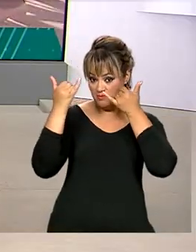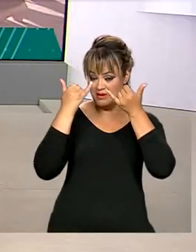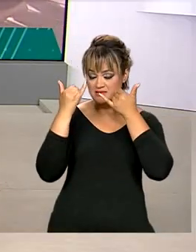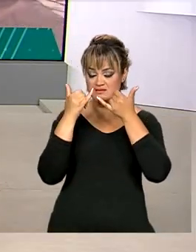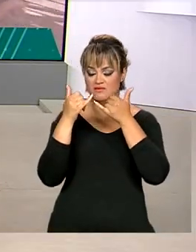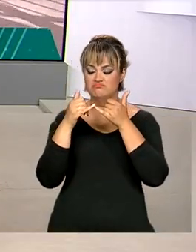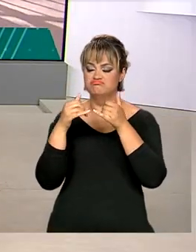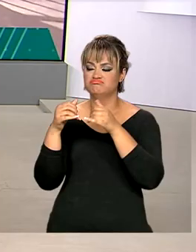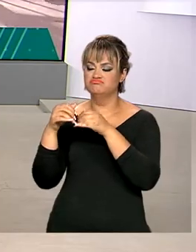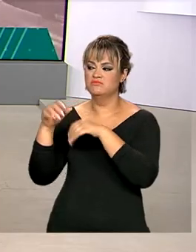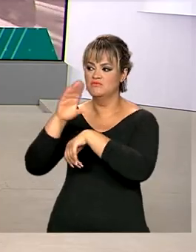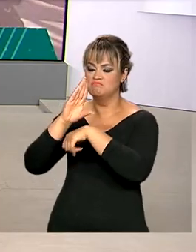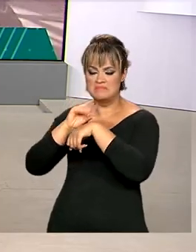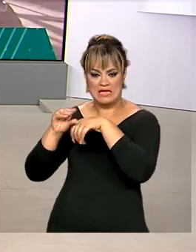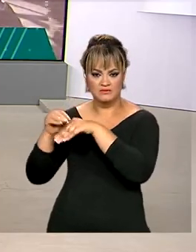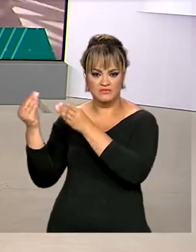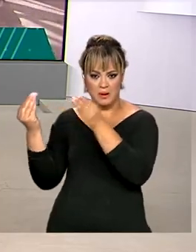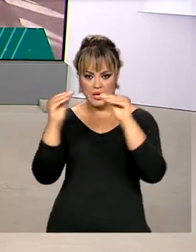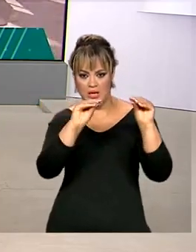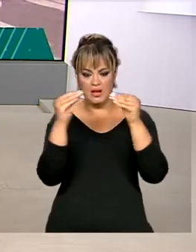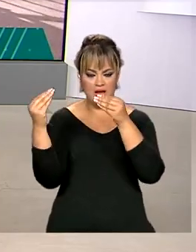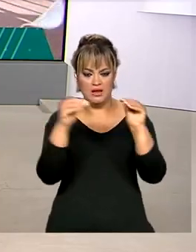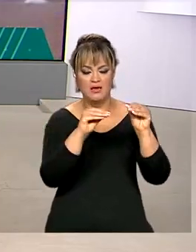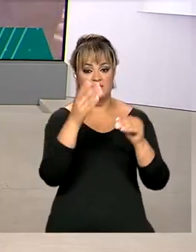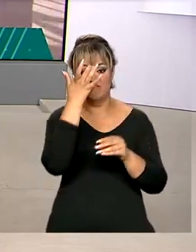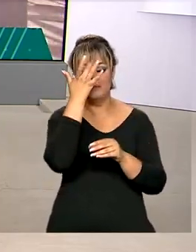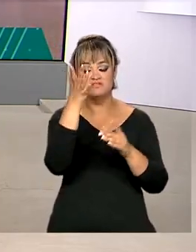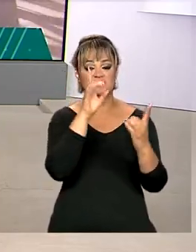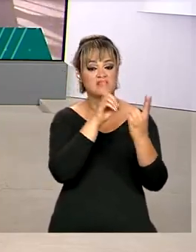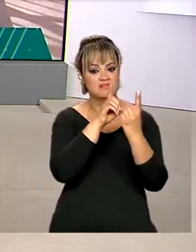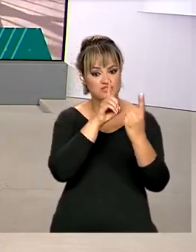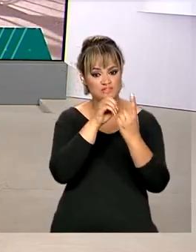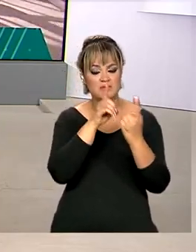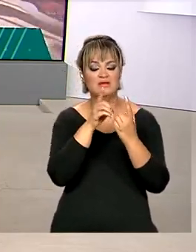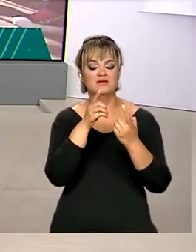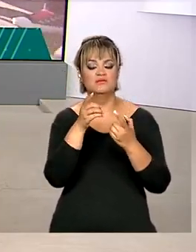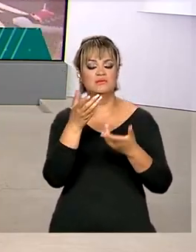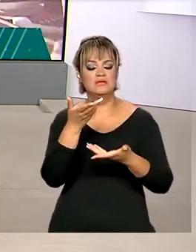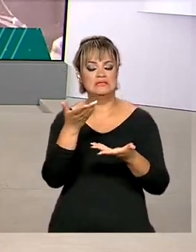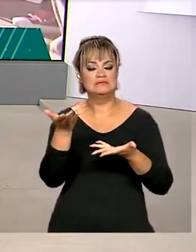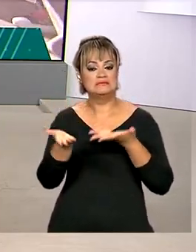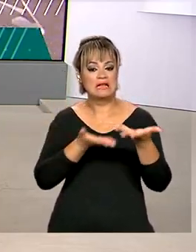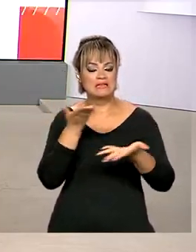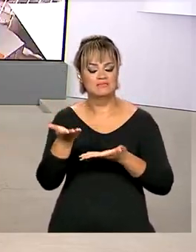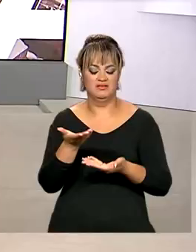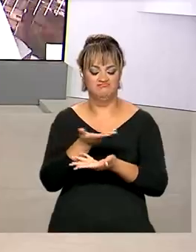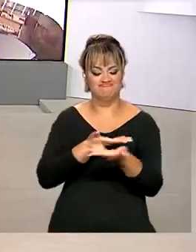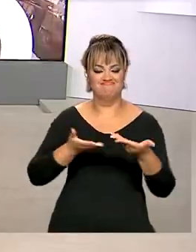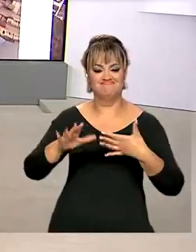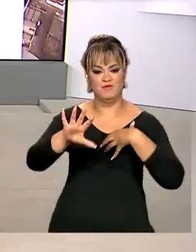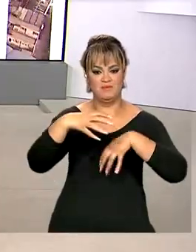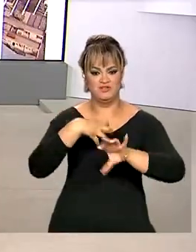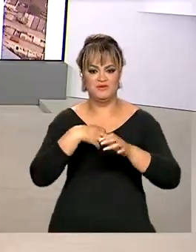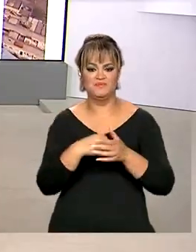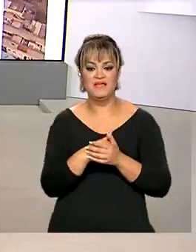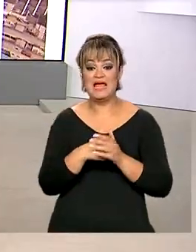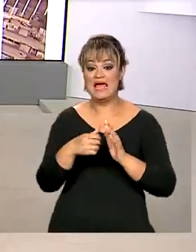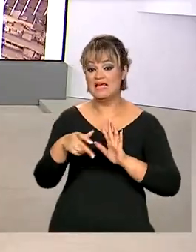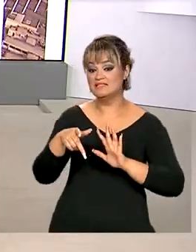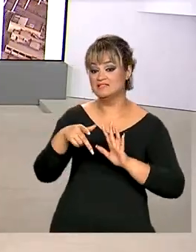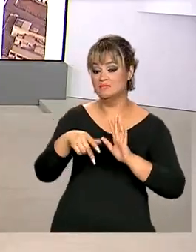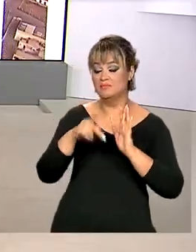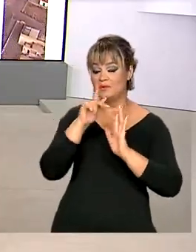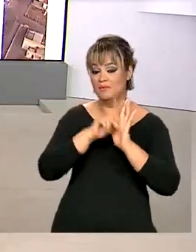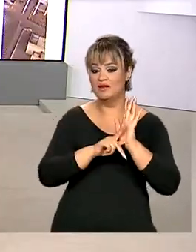digitalizados e padronizados para facilitar atendimentos e humanizar os tratamentos. O programa foi batizado de E